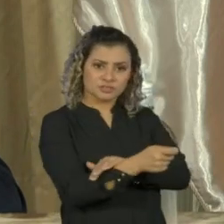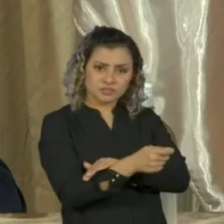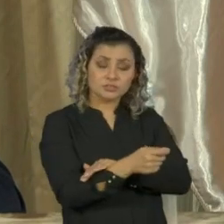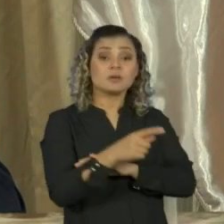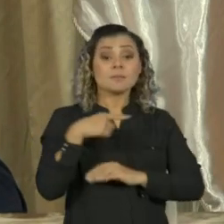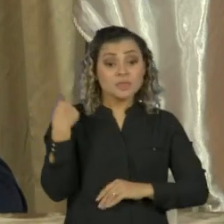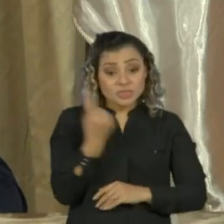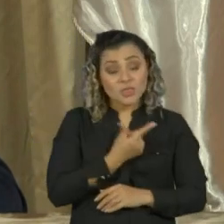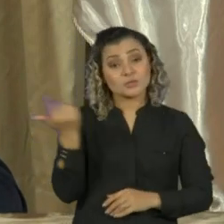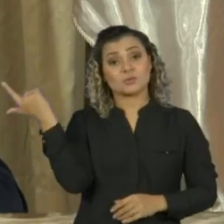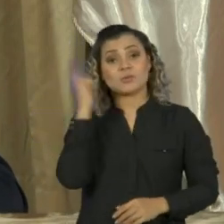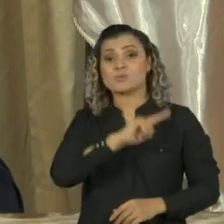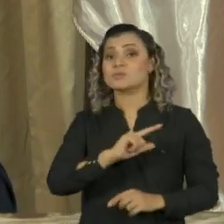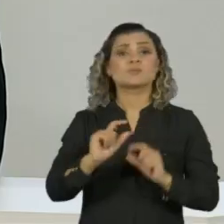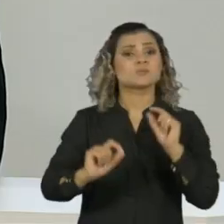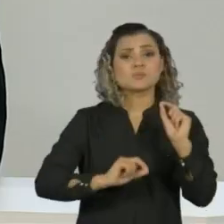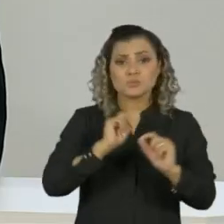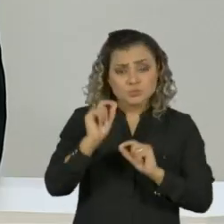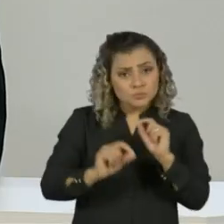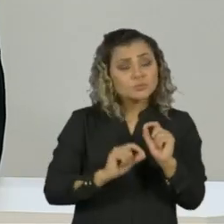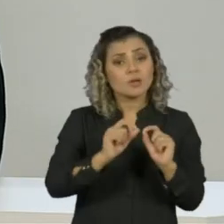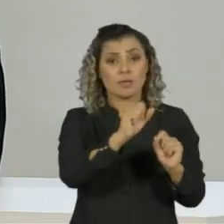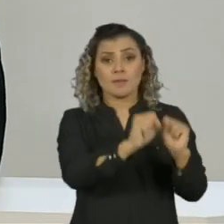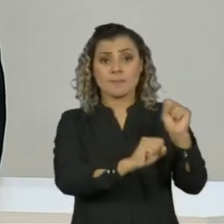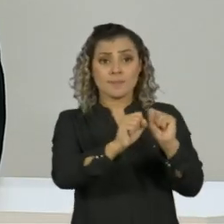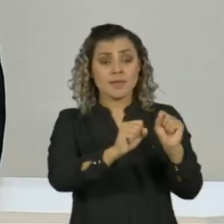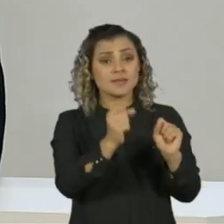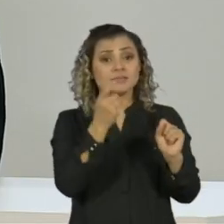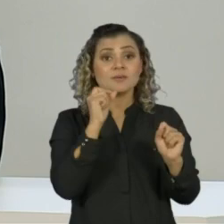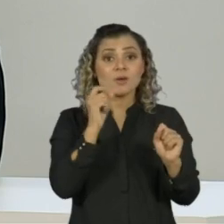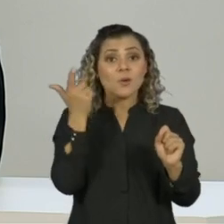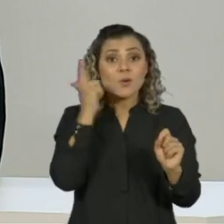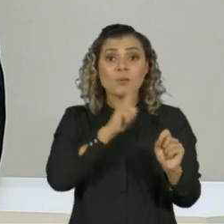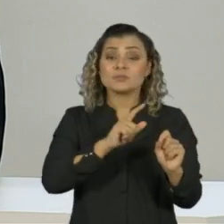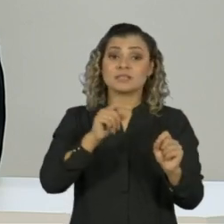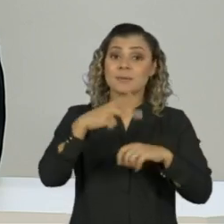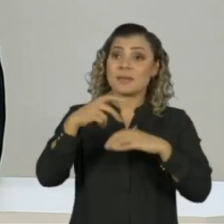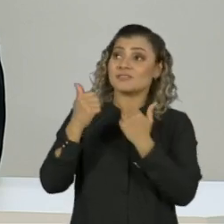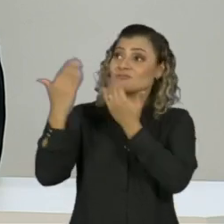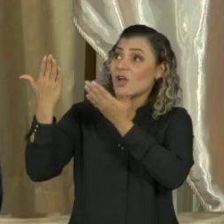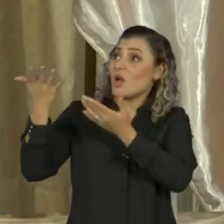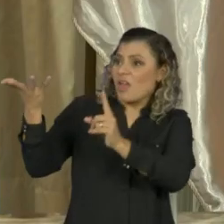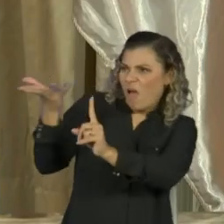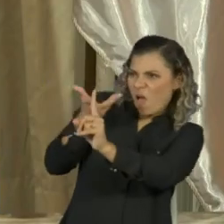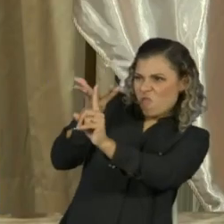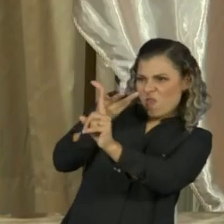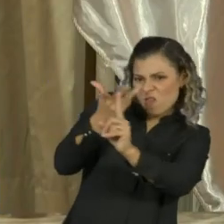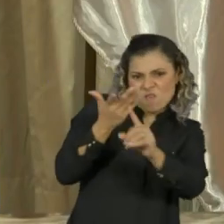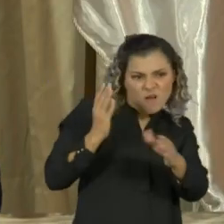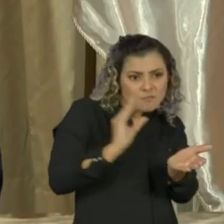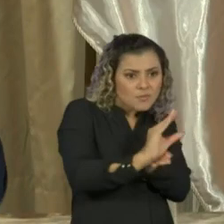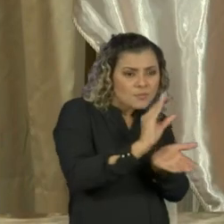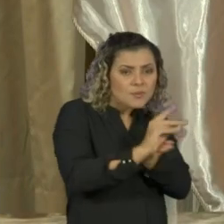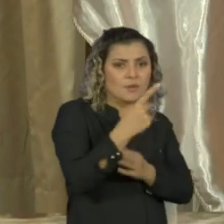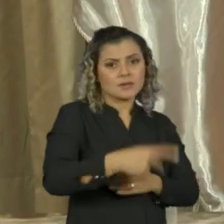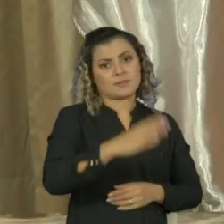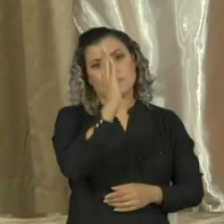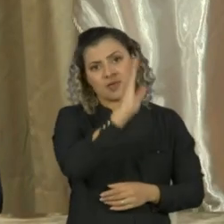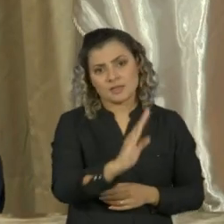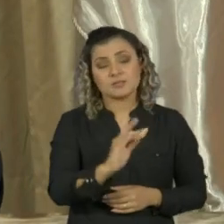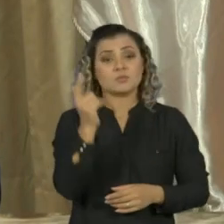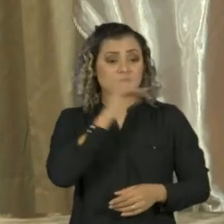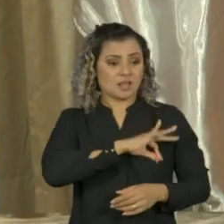fazer com que novas empresas fossem atraídas para o Brasil e melhorar a renda do trabalhador, a renda do